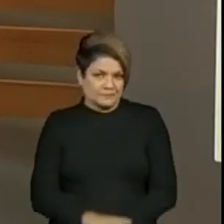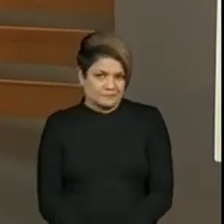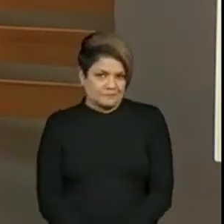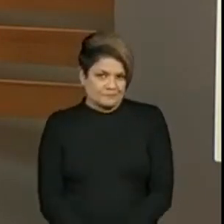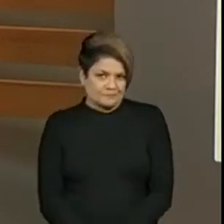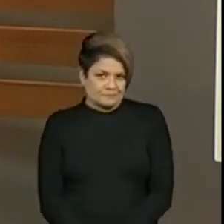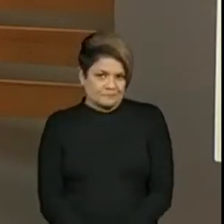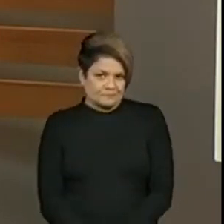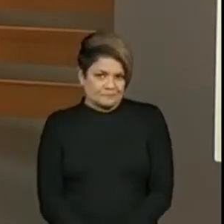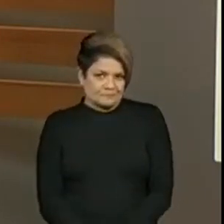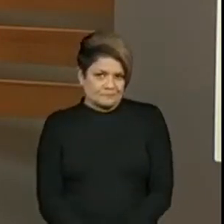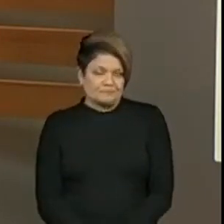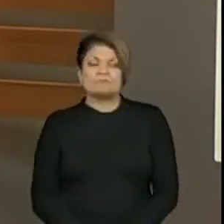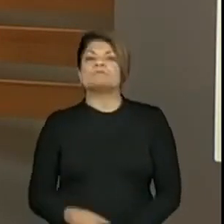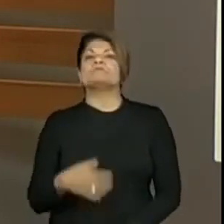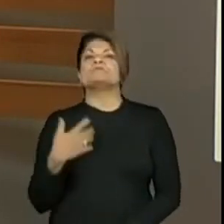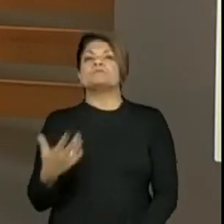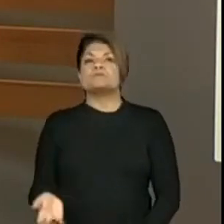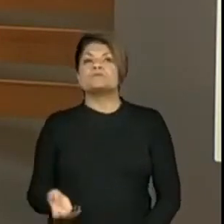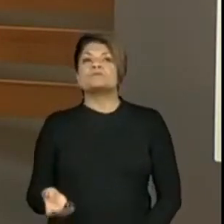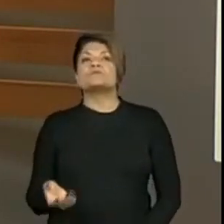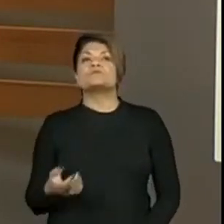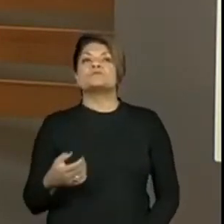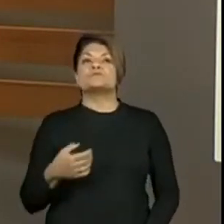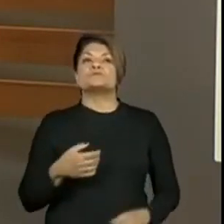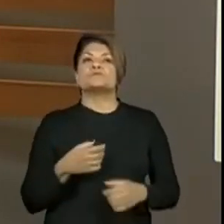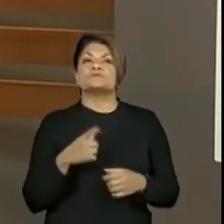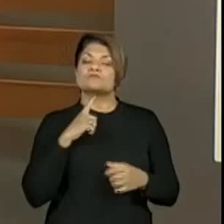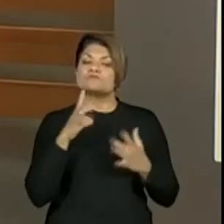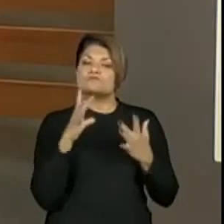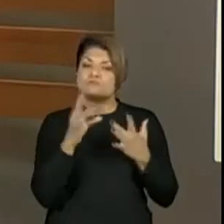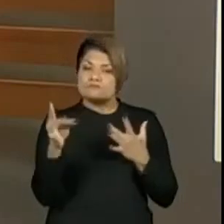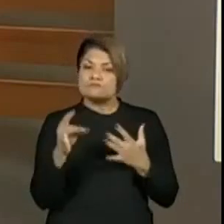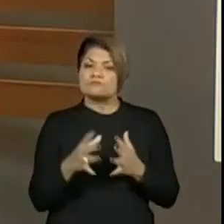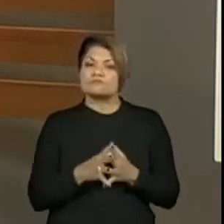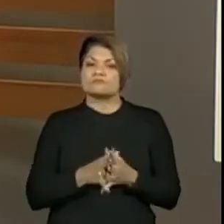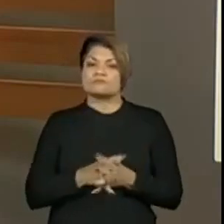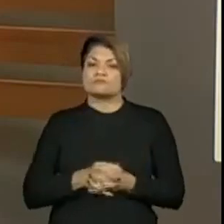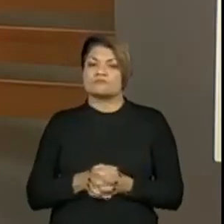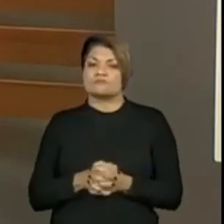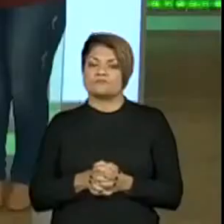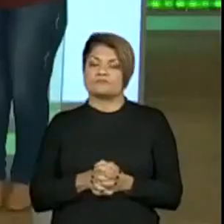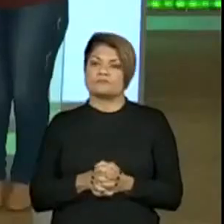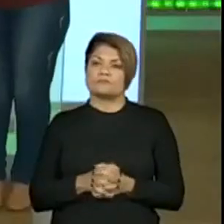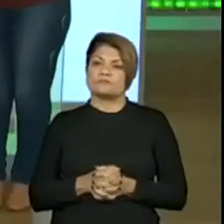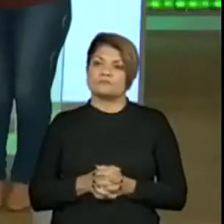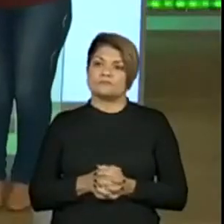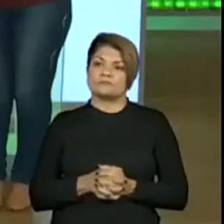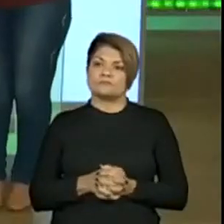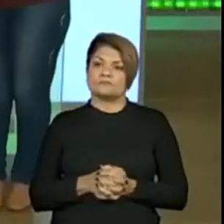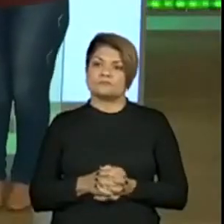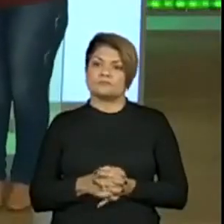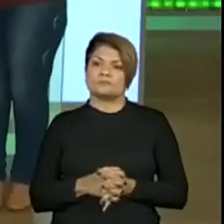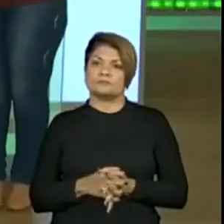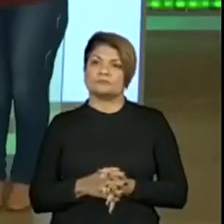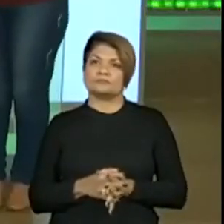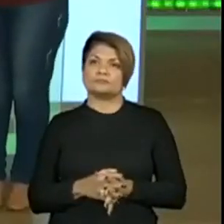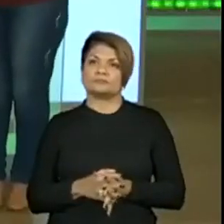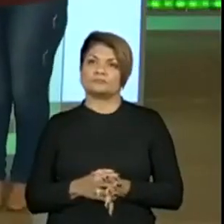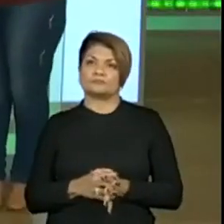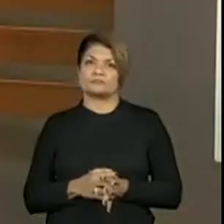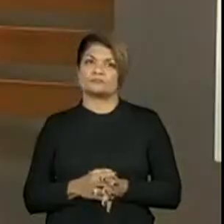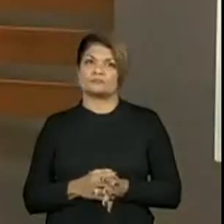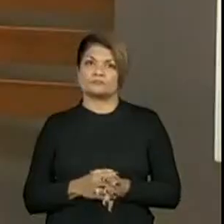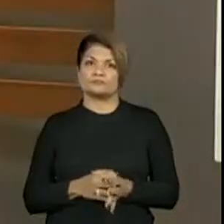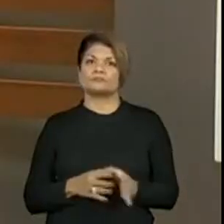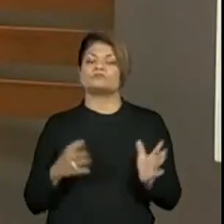Qual que é o que já traz uma marca de detalhe? Vamos lá. Quais são os personagens da nossa história? Os participar.